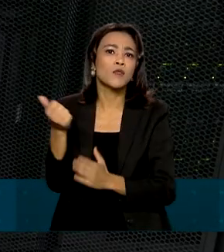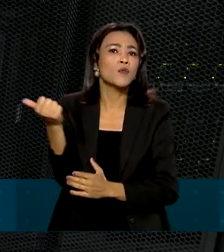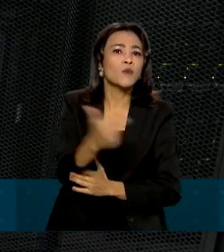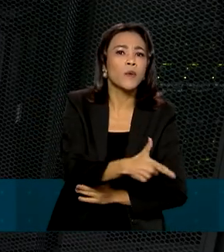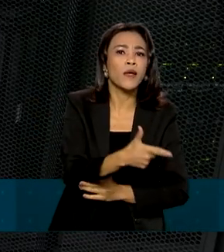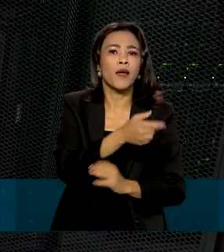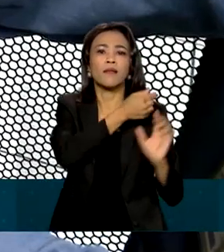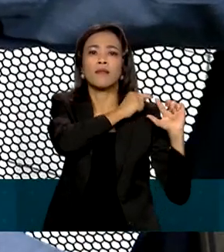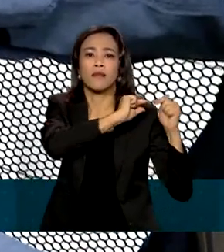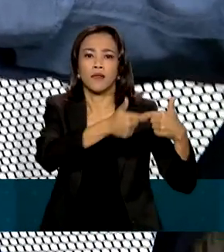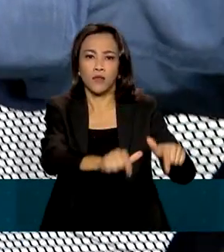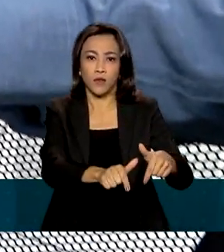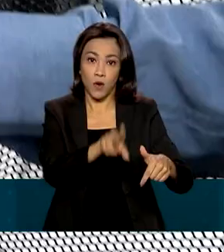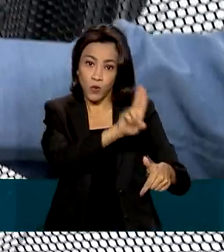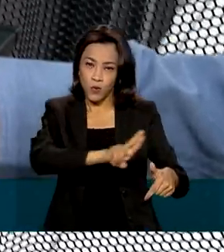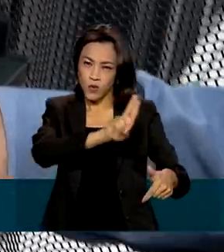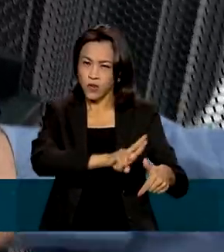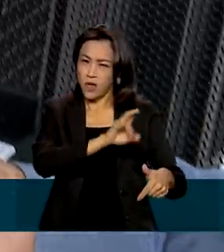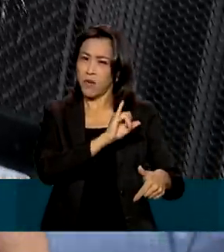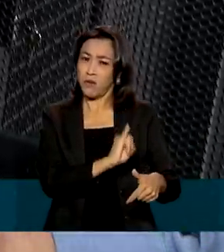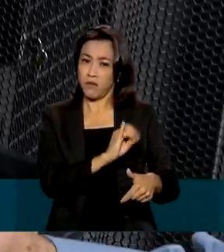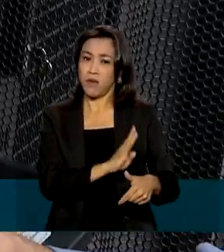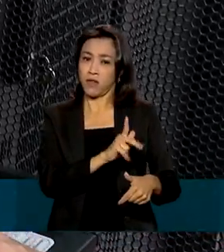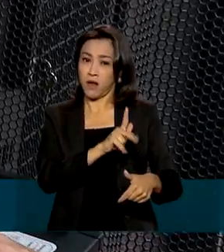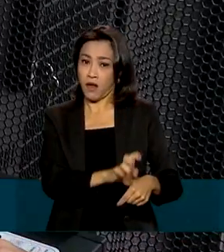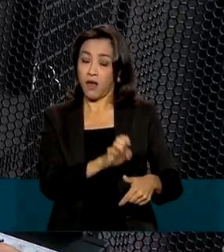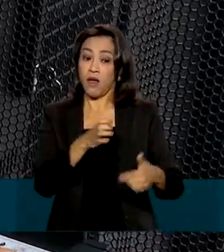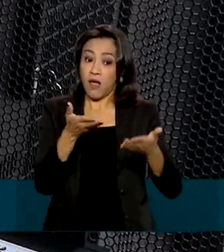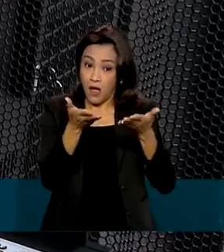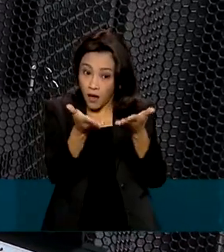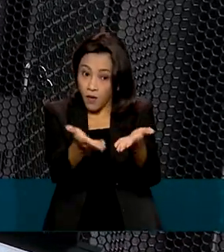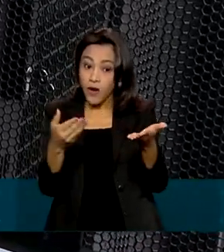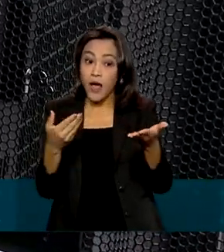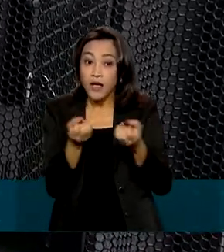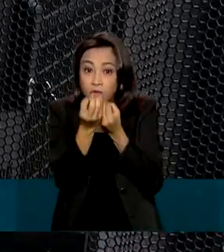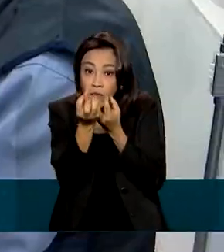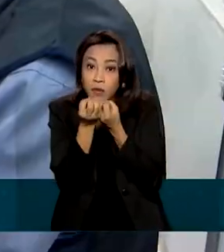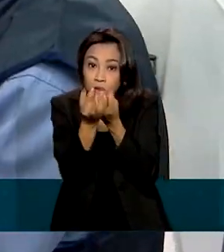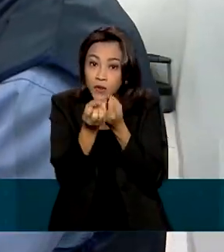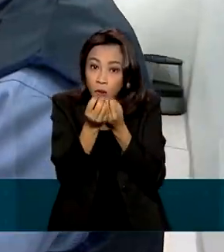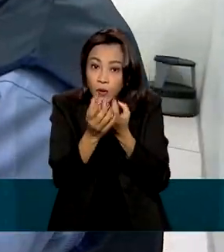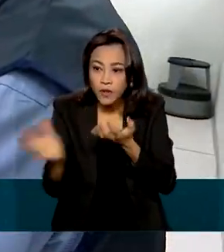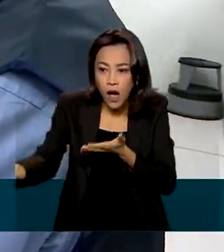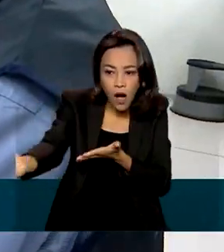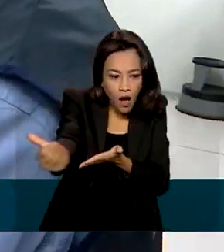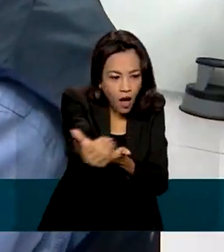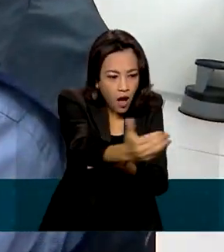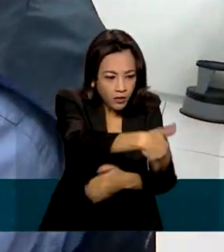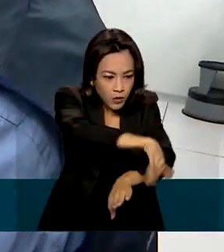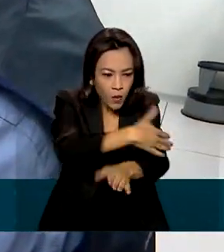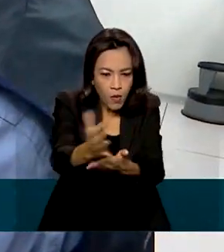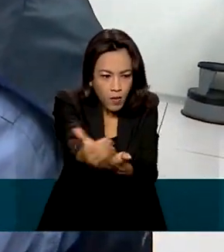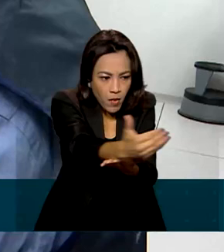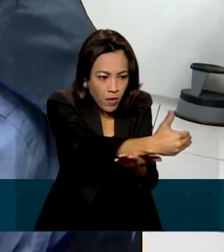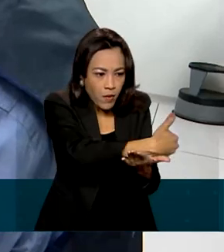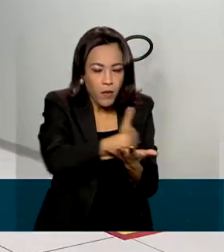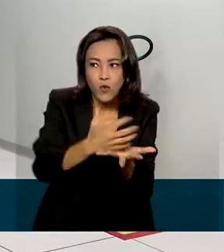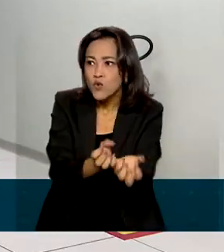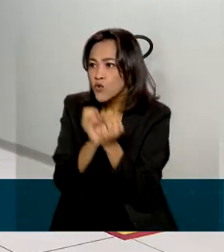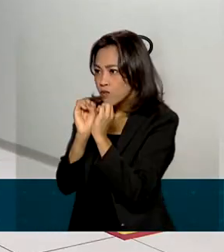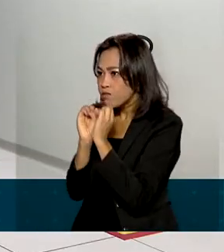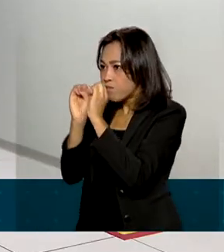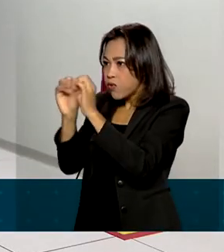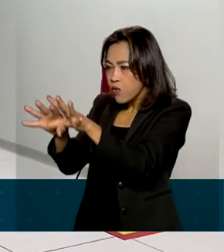pelo IBGE. Isso vai permitir, pela primeira vez, que todos os dados coletados nas ruas sejam enviados em tempo real